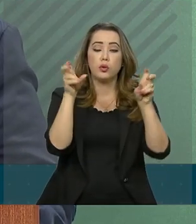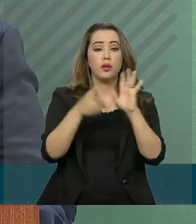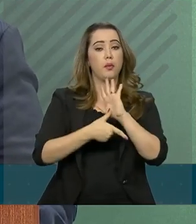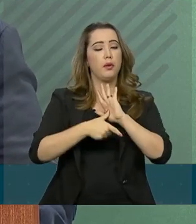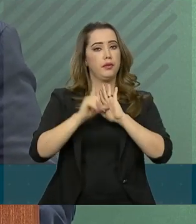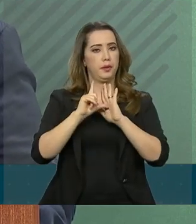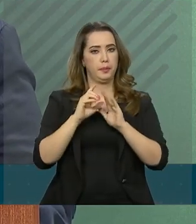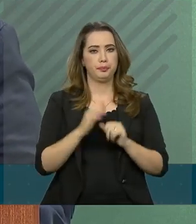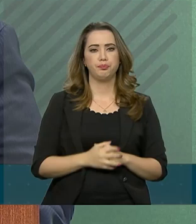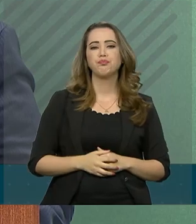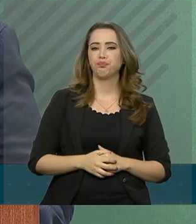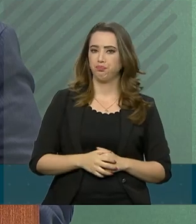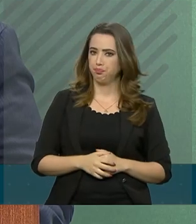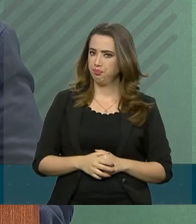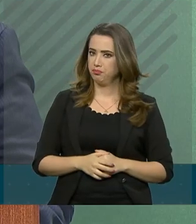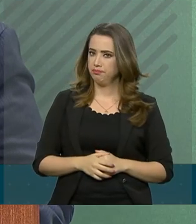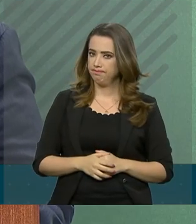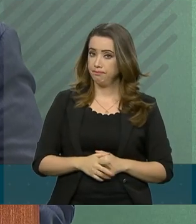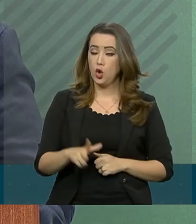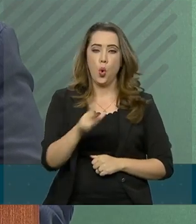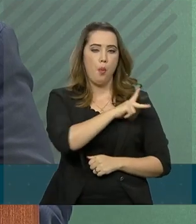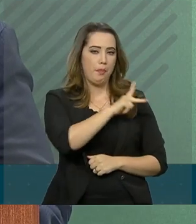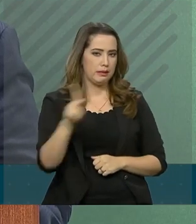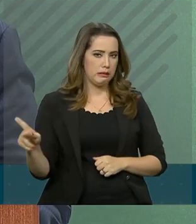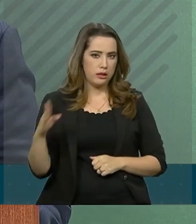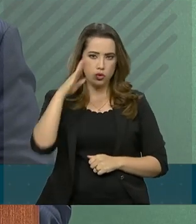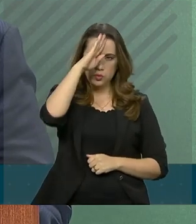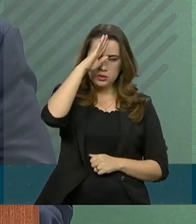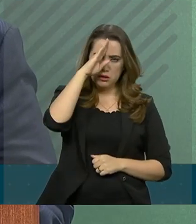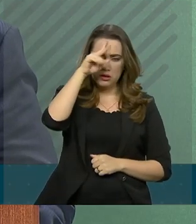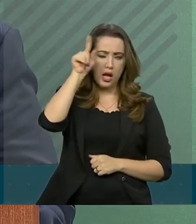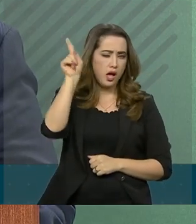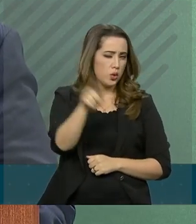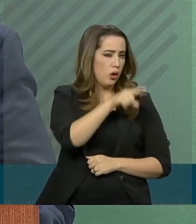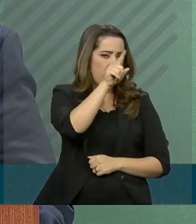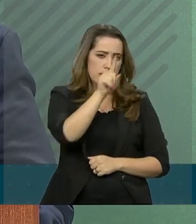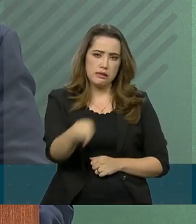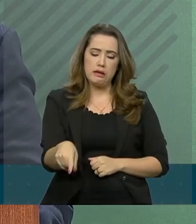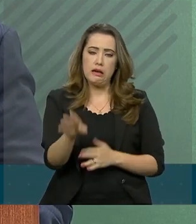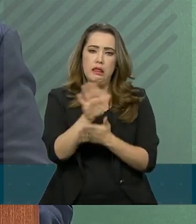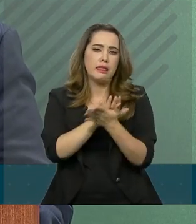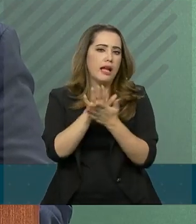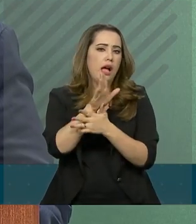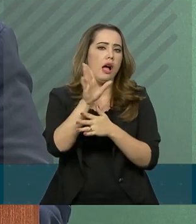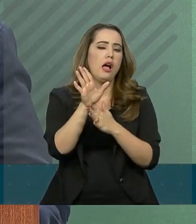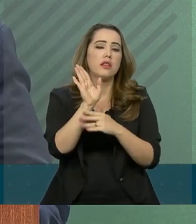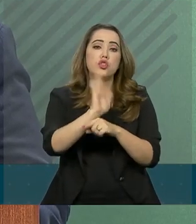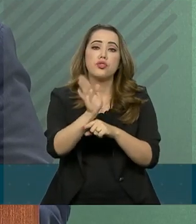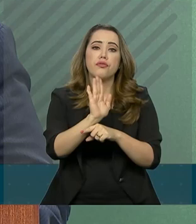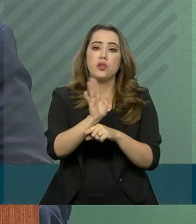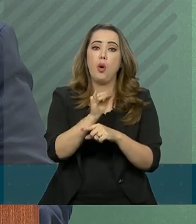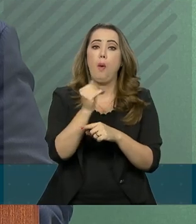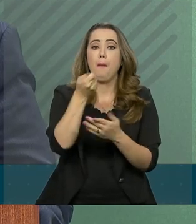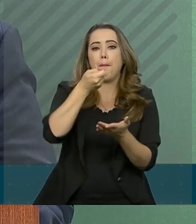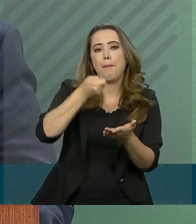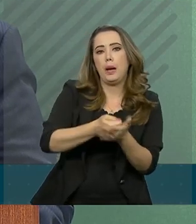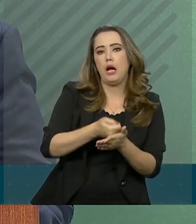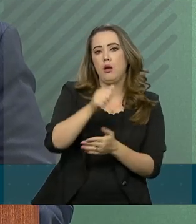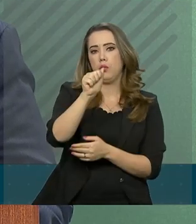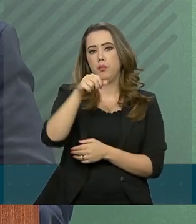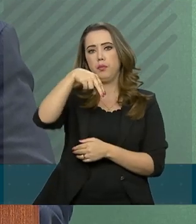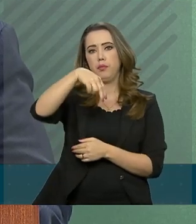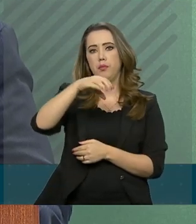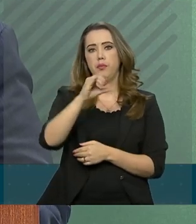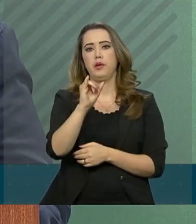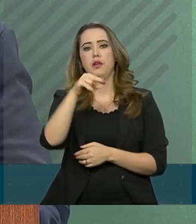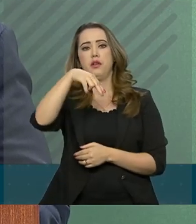O presidente não censurará filmes patrocinados pela Ancine. No entanto, o governo